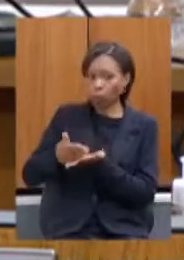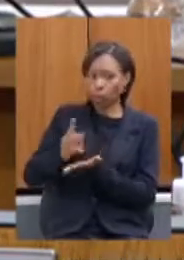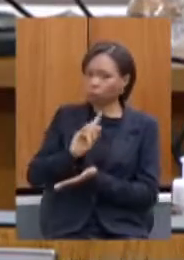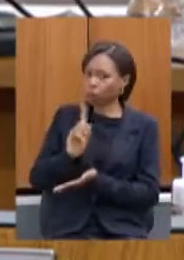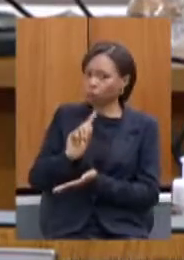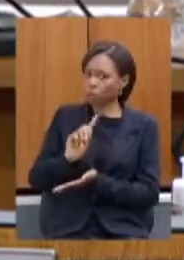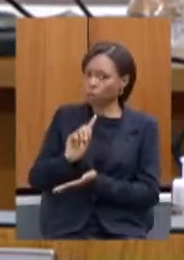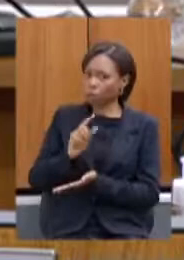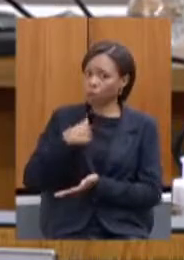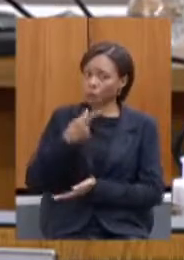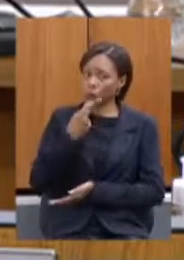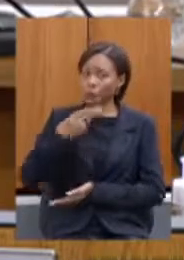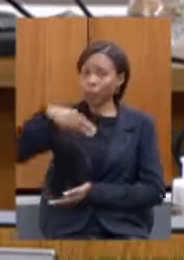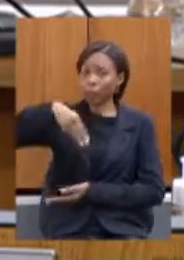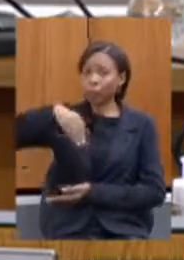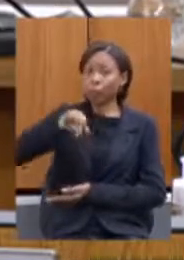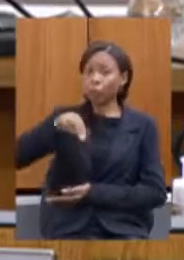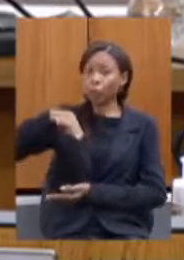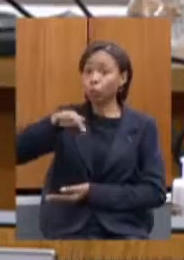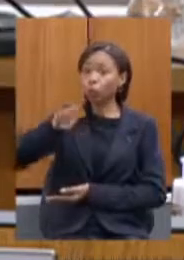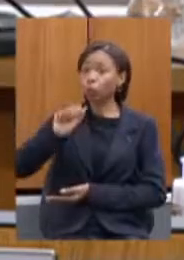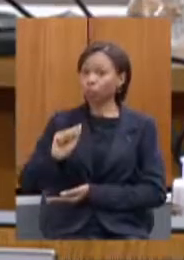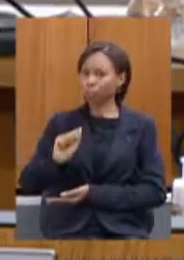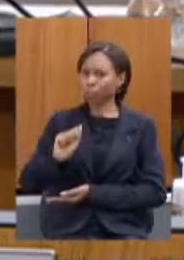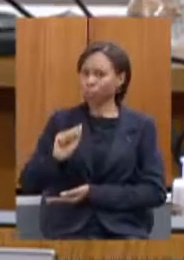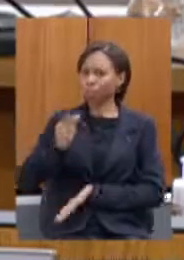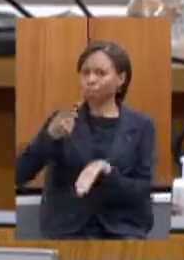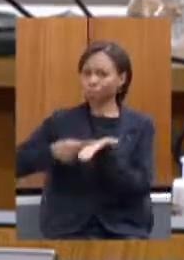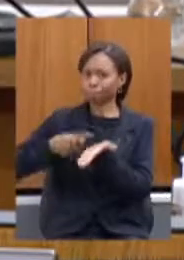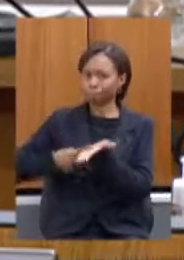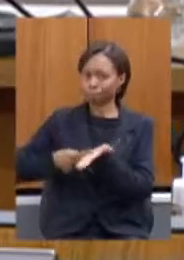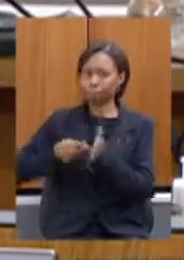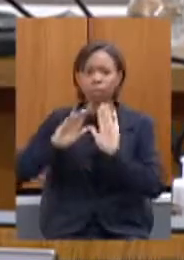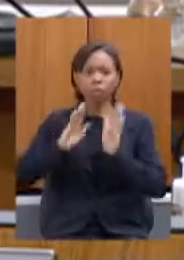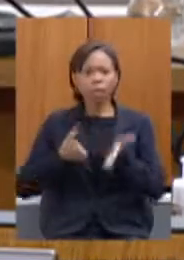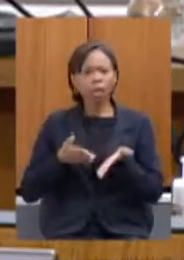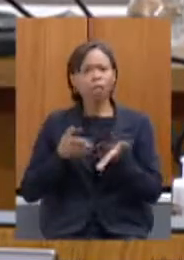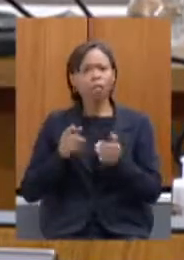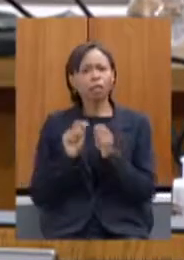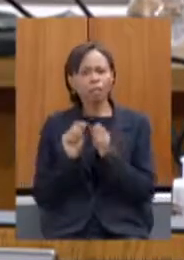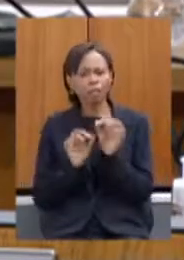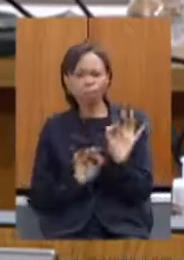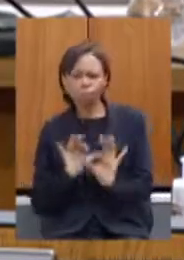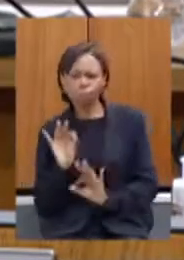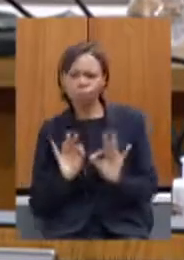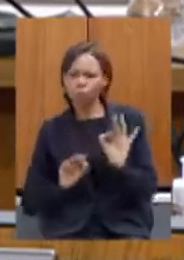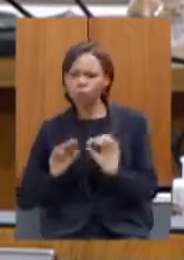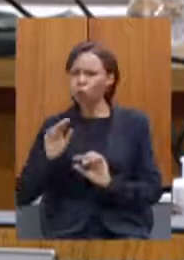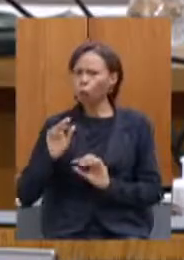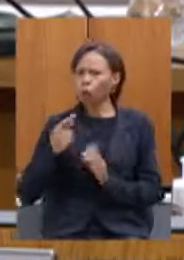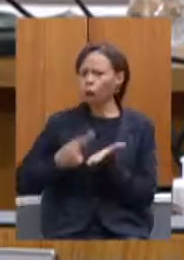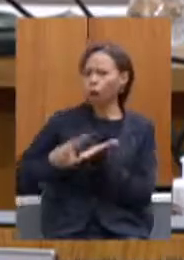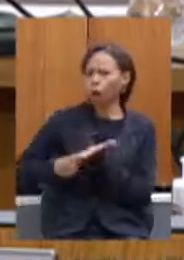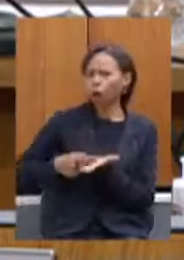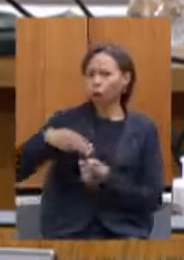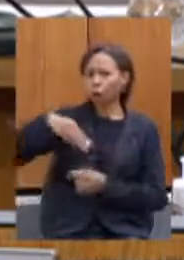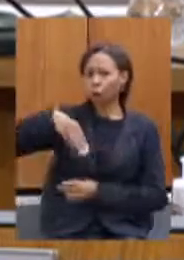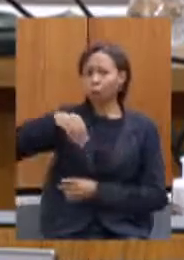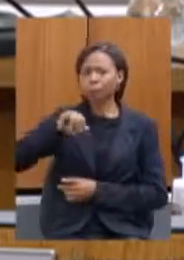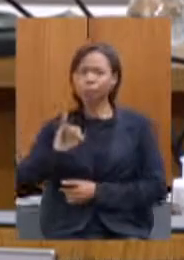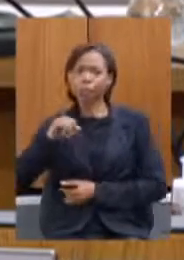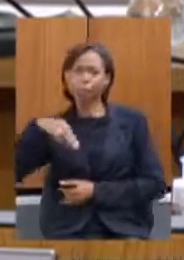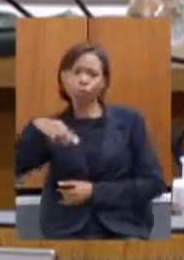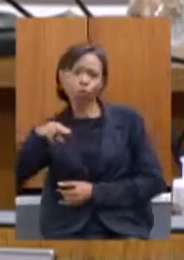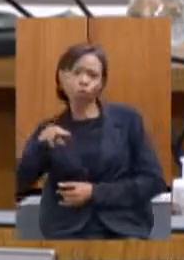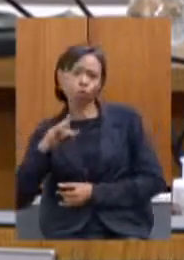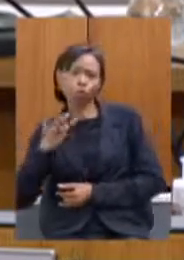referi à minuta de acordo está sendo construído um acordo minuta para cá minuta para lá a